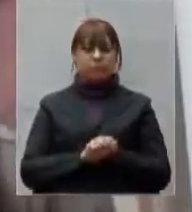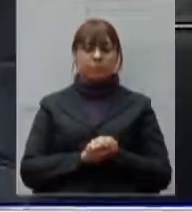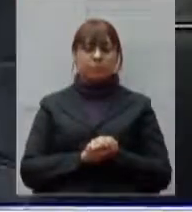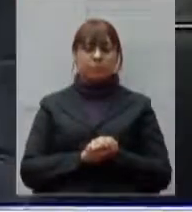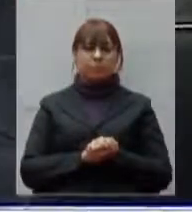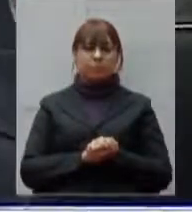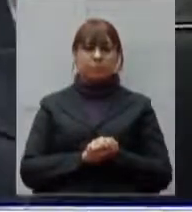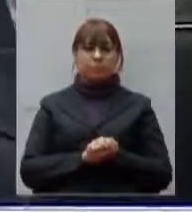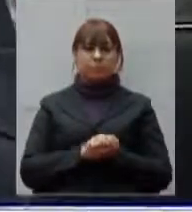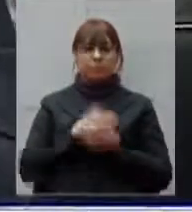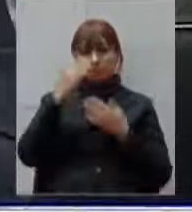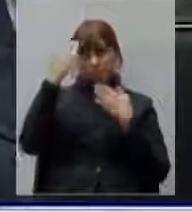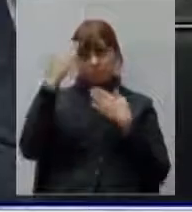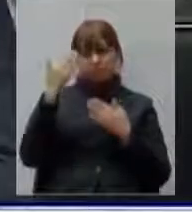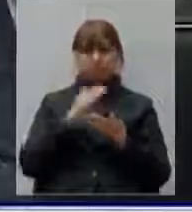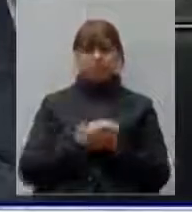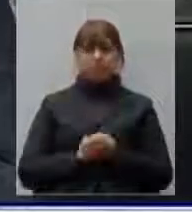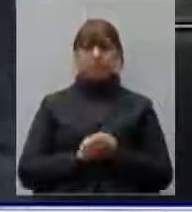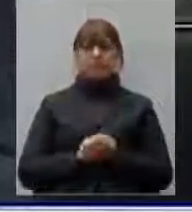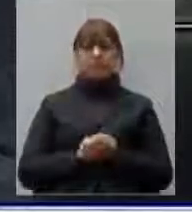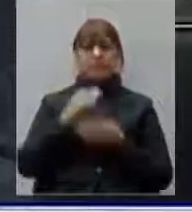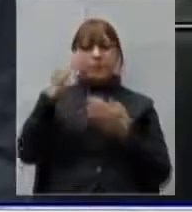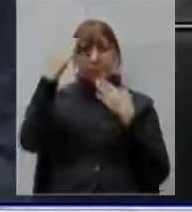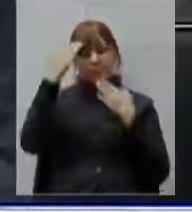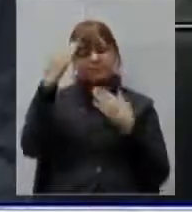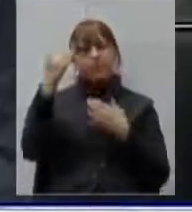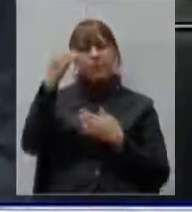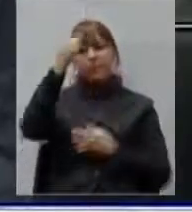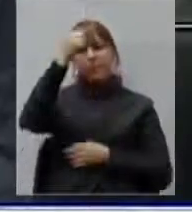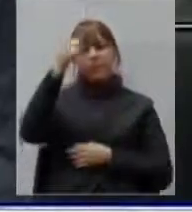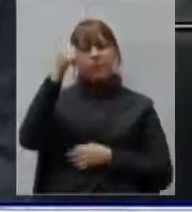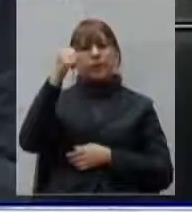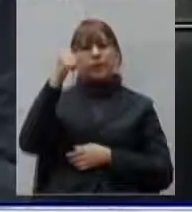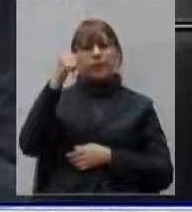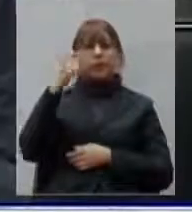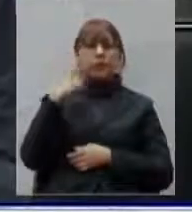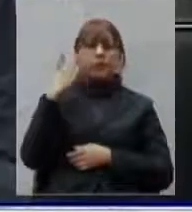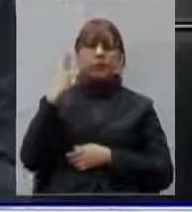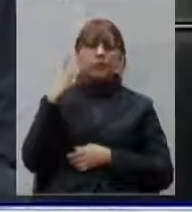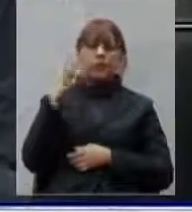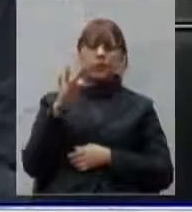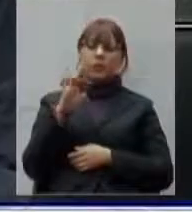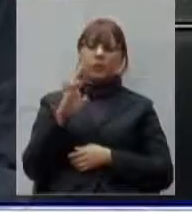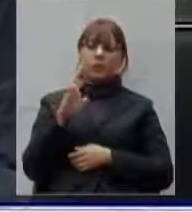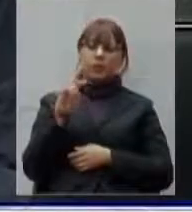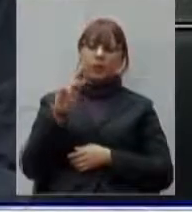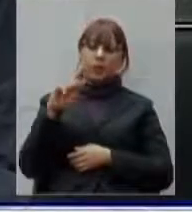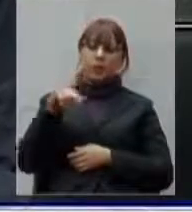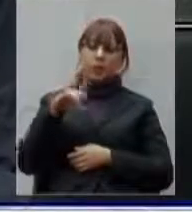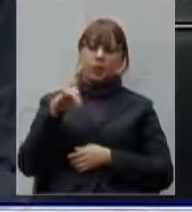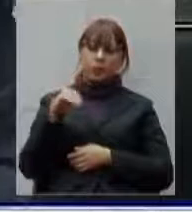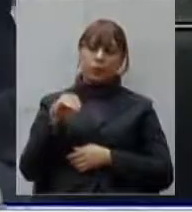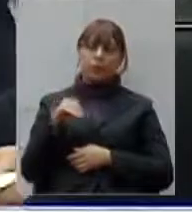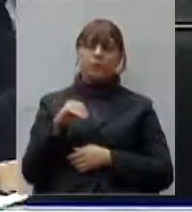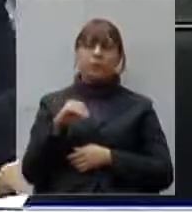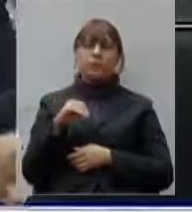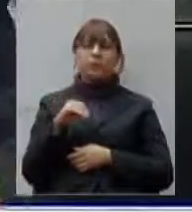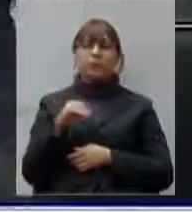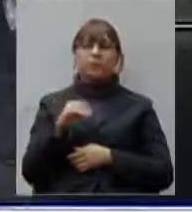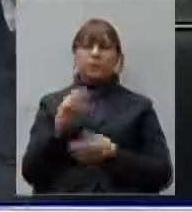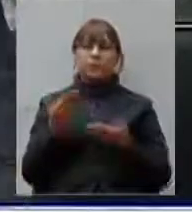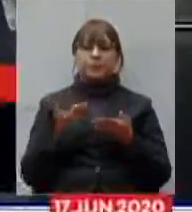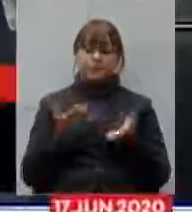obrigado obrigado deputado Fernando Pacheco pela sua participação neste